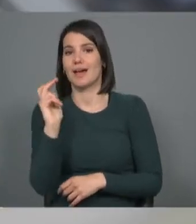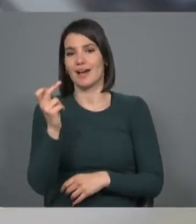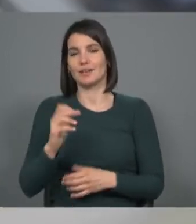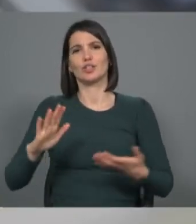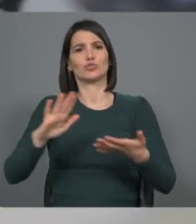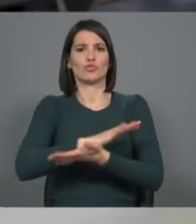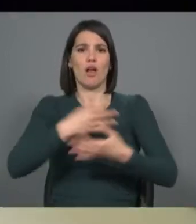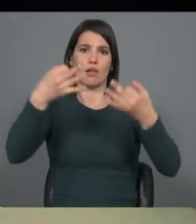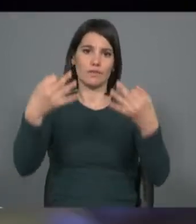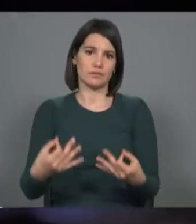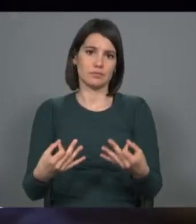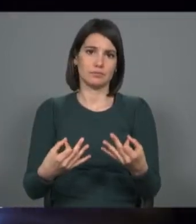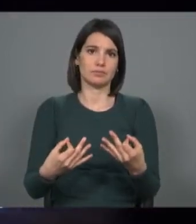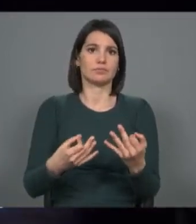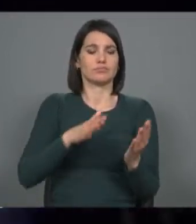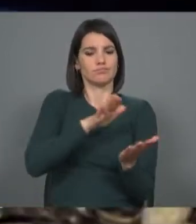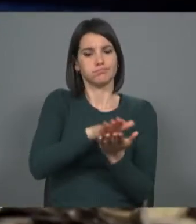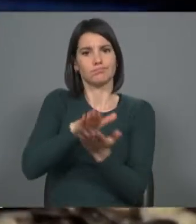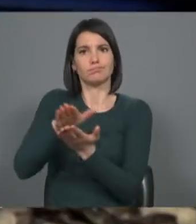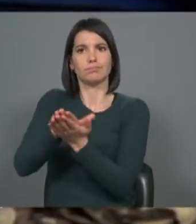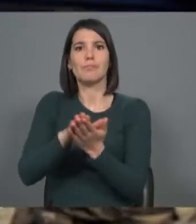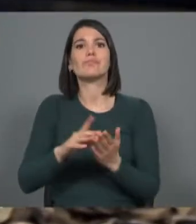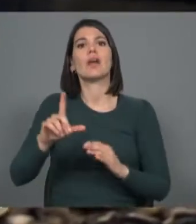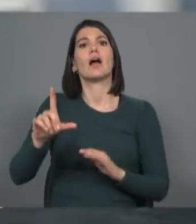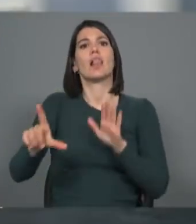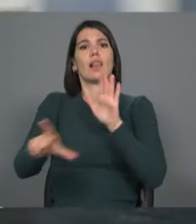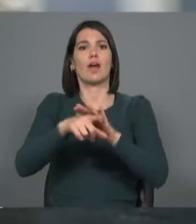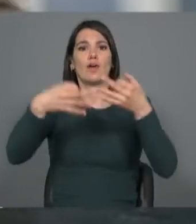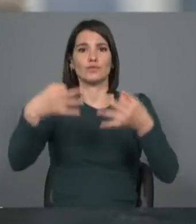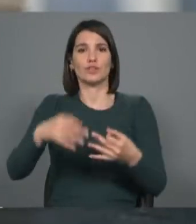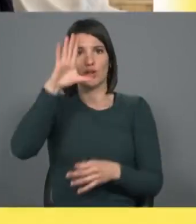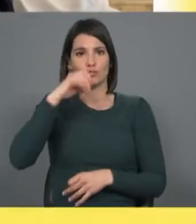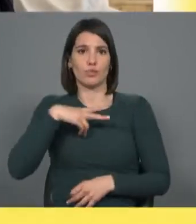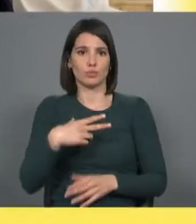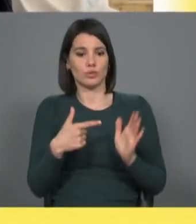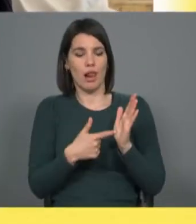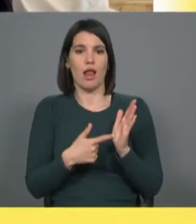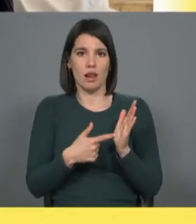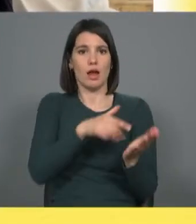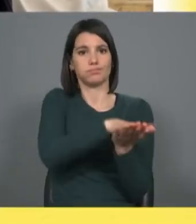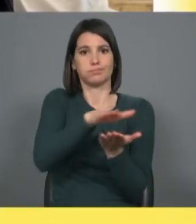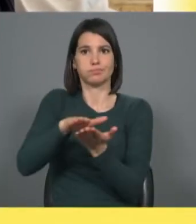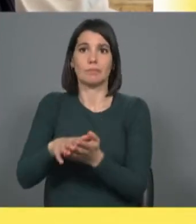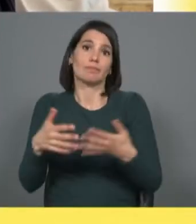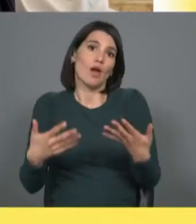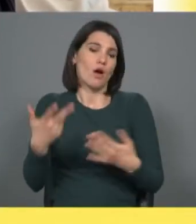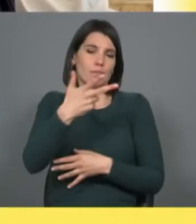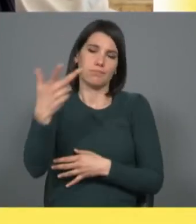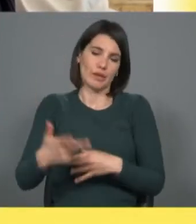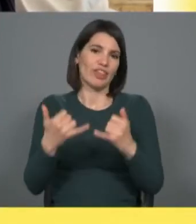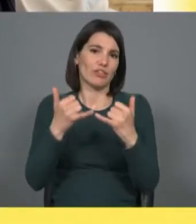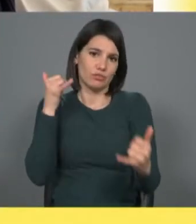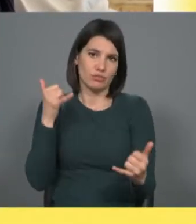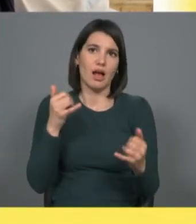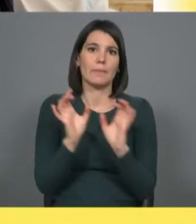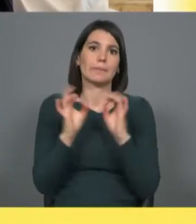Oficial, onde são publicadas todas as leis oficiais do Estado português, hoje em dia de defeito de uma forma totalmente digital, através